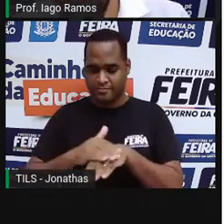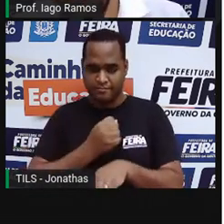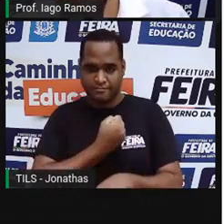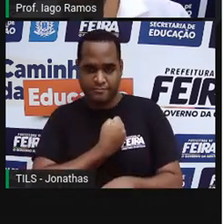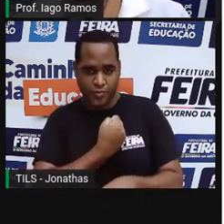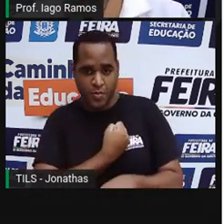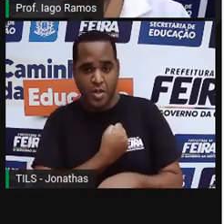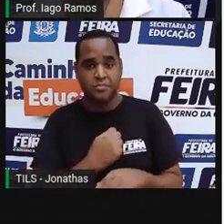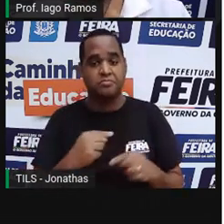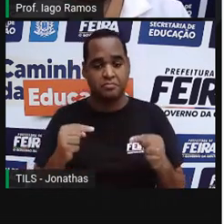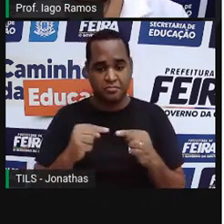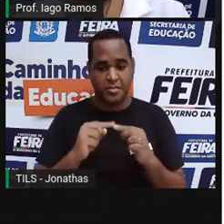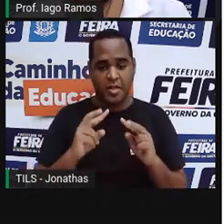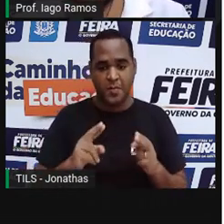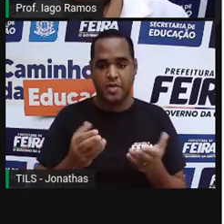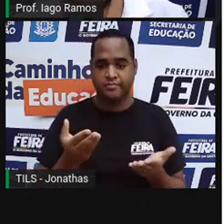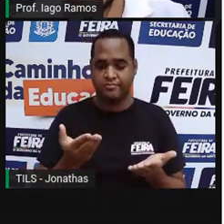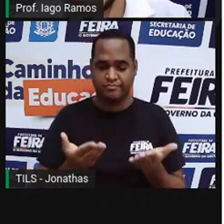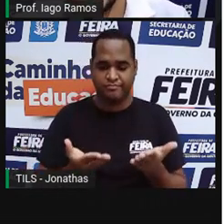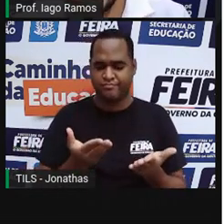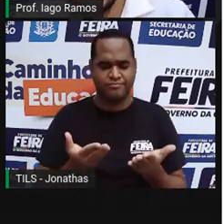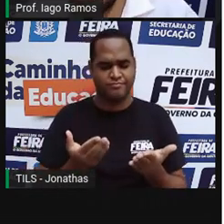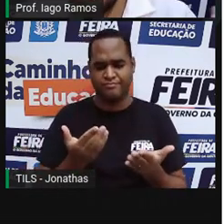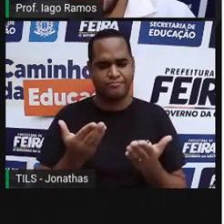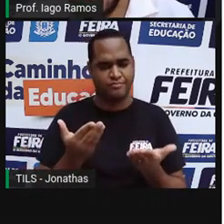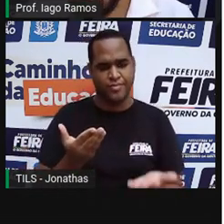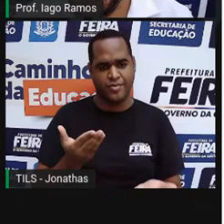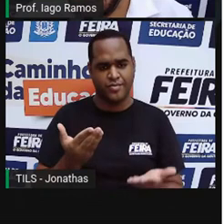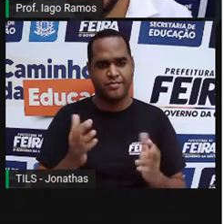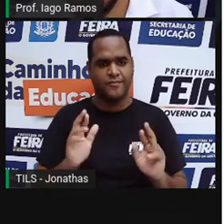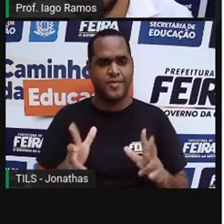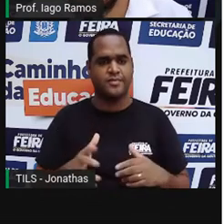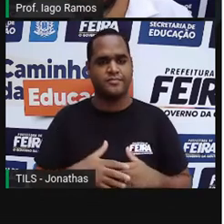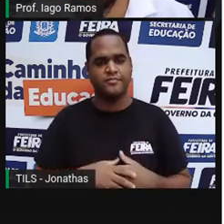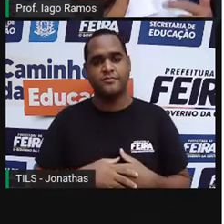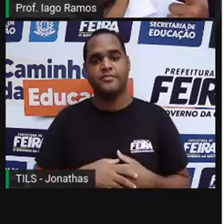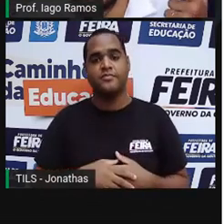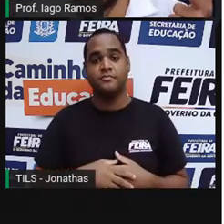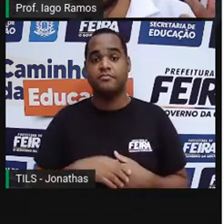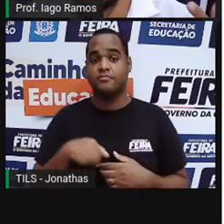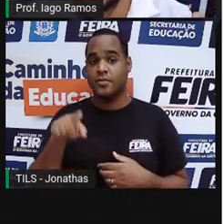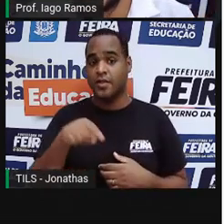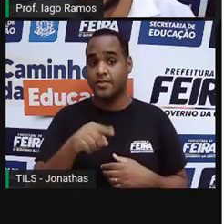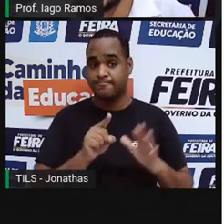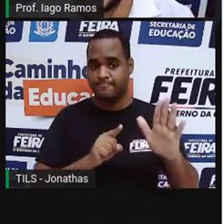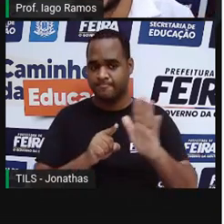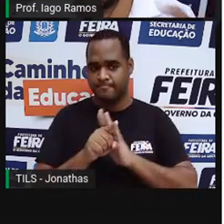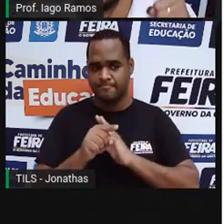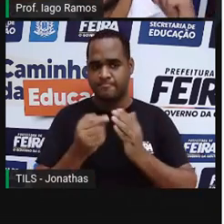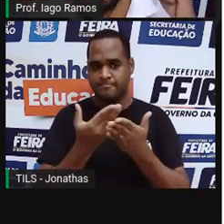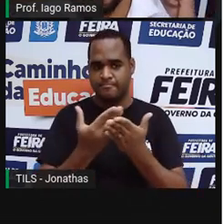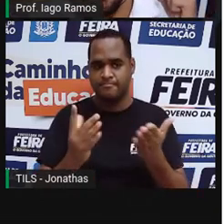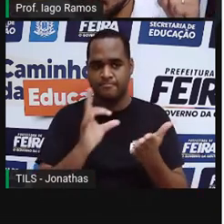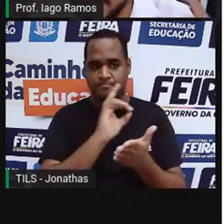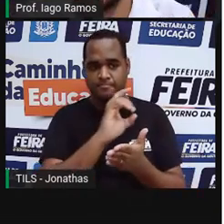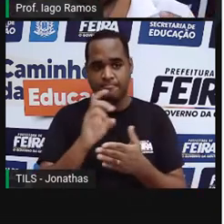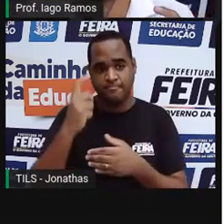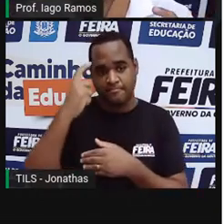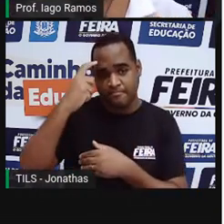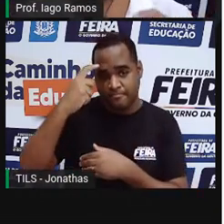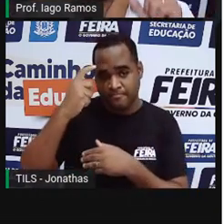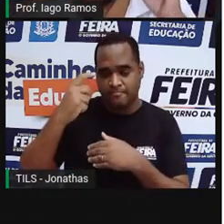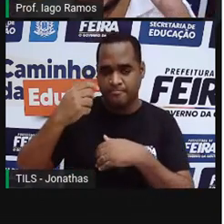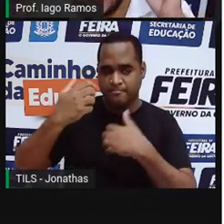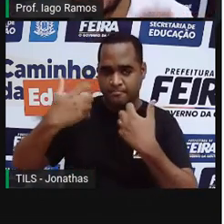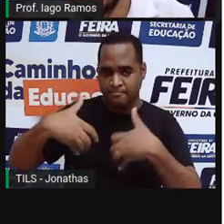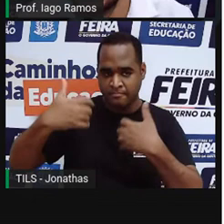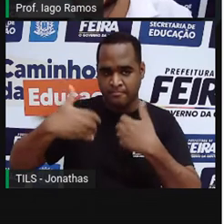de uma pessoa são grandezas não proporcionais. Mas, vou lançar a pergunta para você e vou te dar um tempinho para que